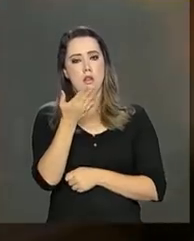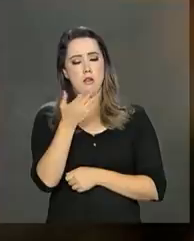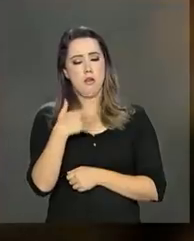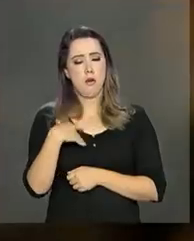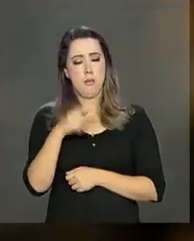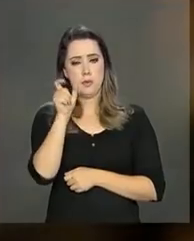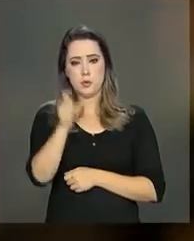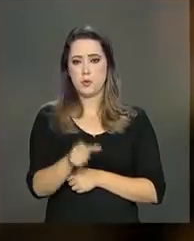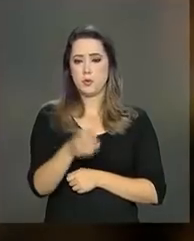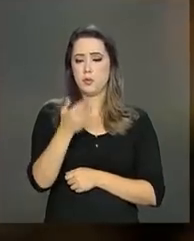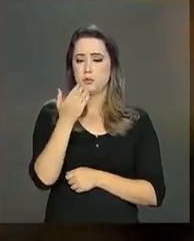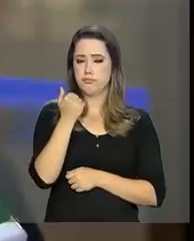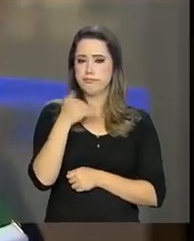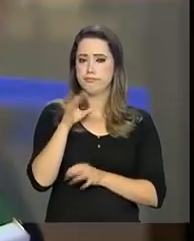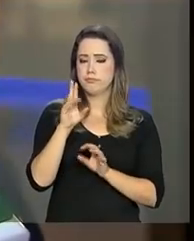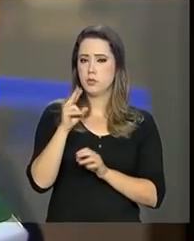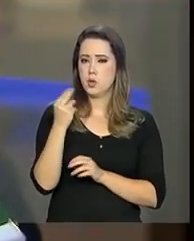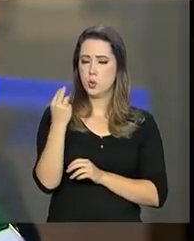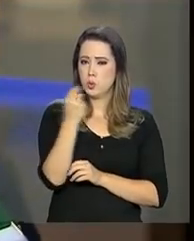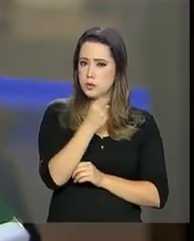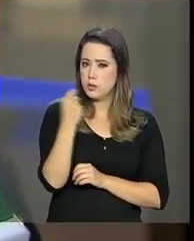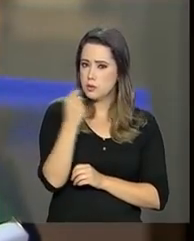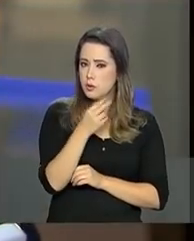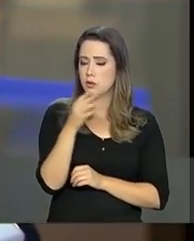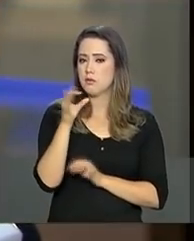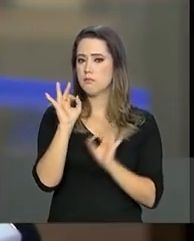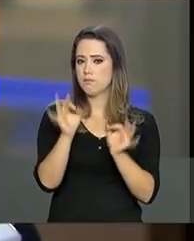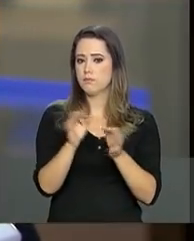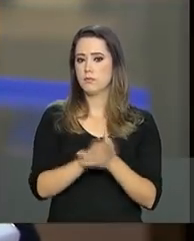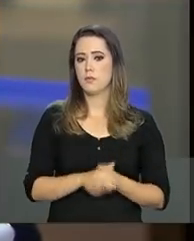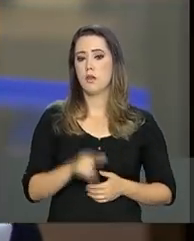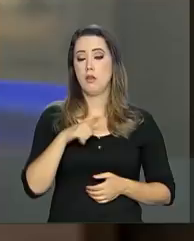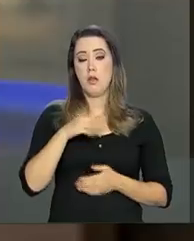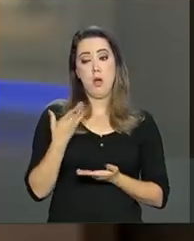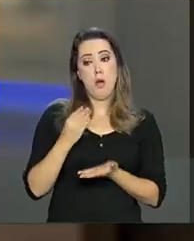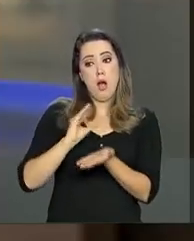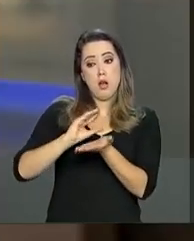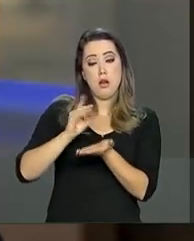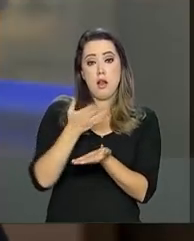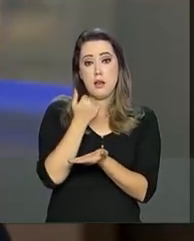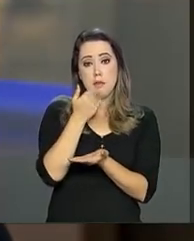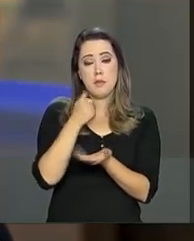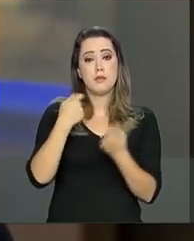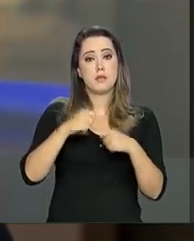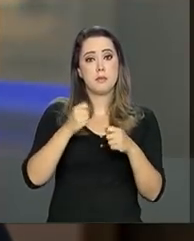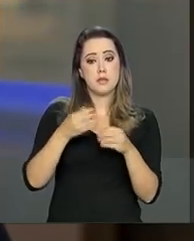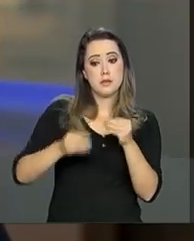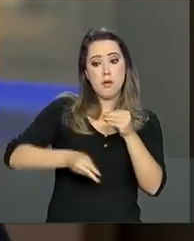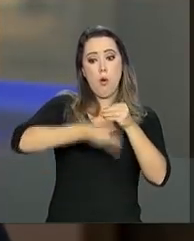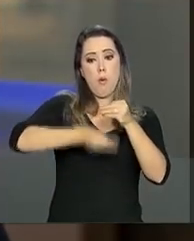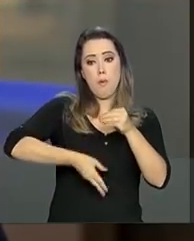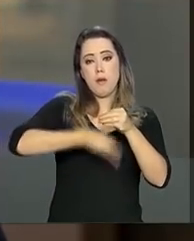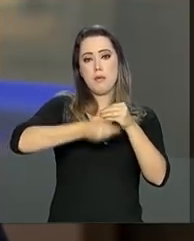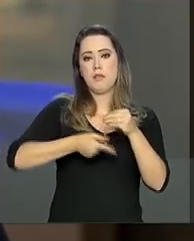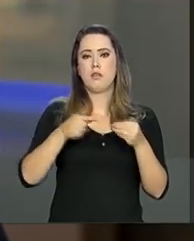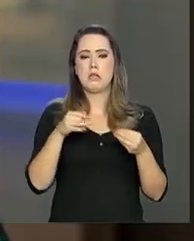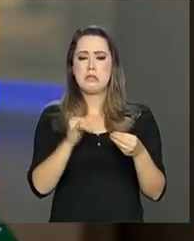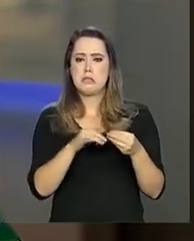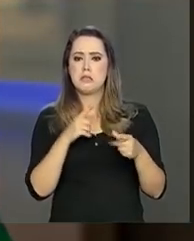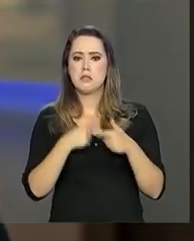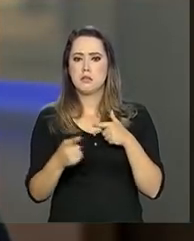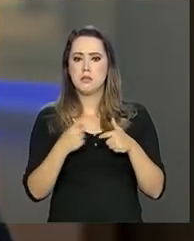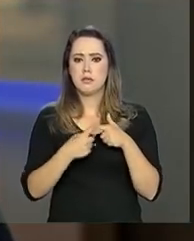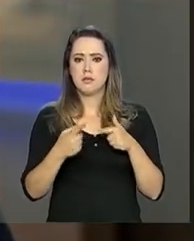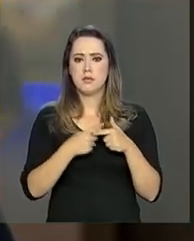que indicou alguns suplementos. Zoei a glutamina e BCAA, para suprir alguma deficiência